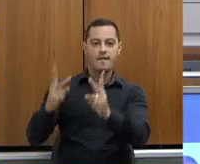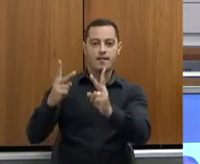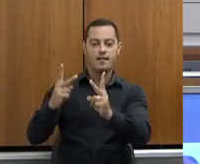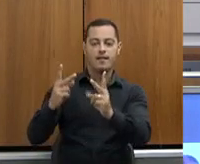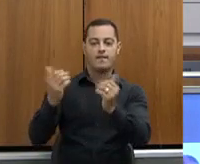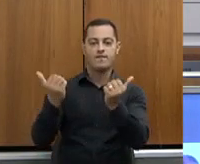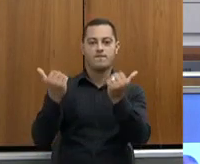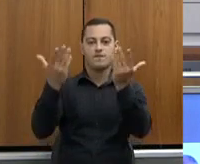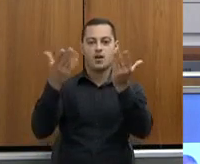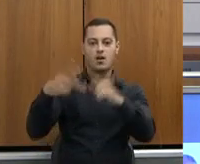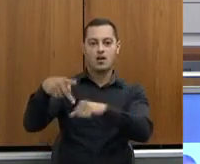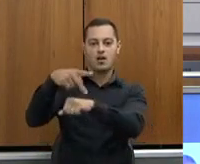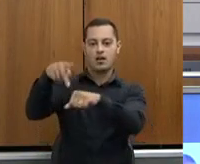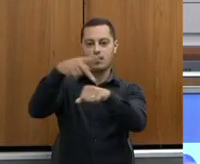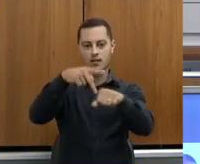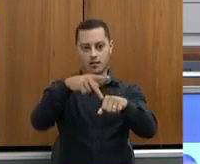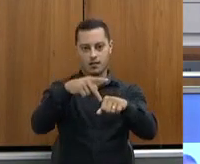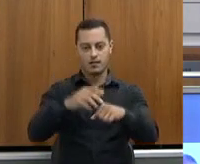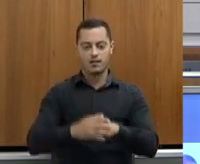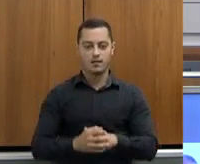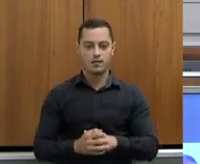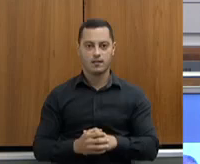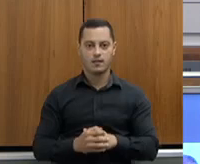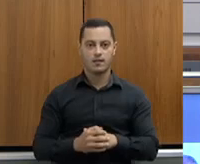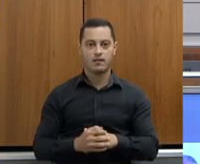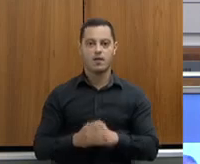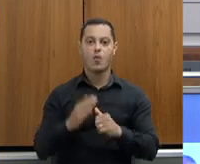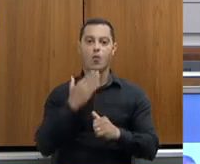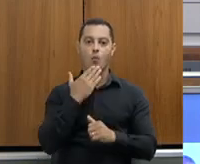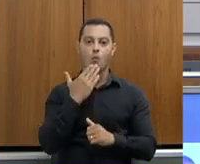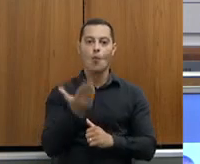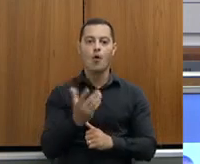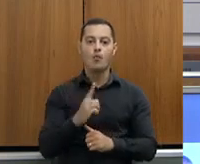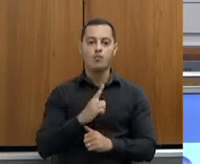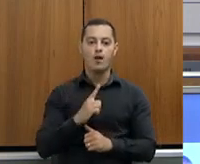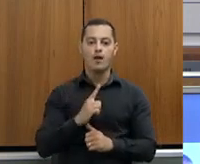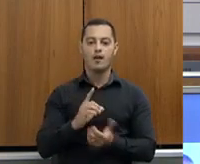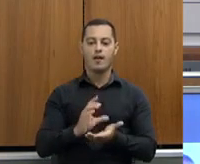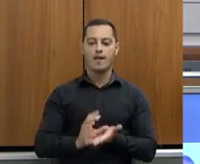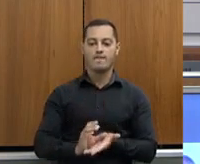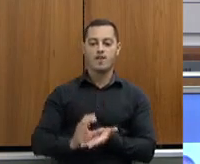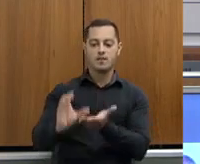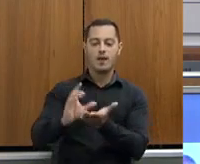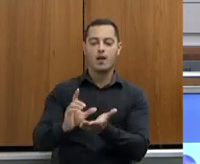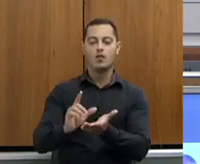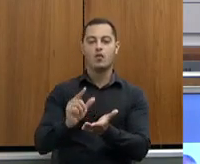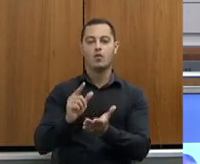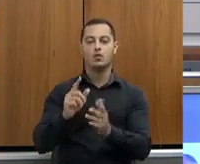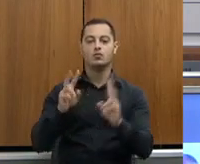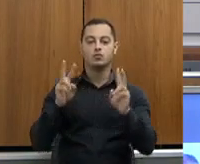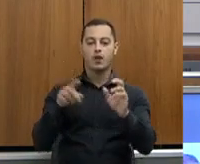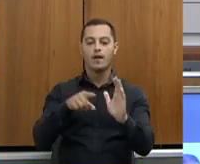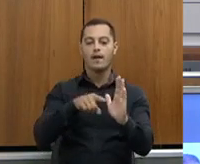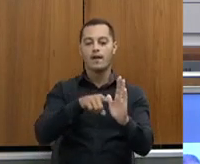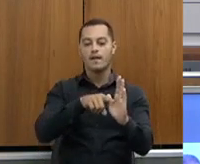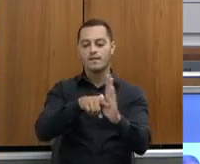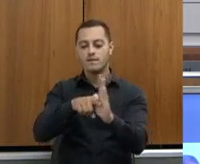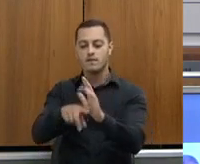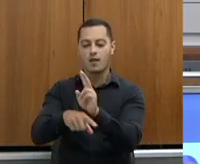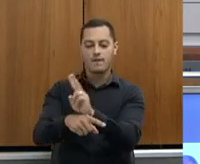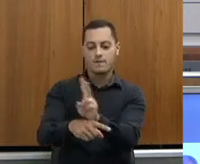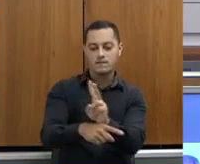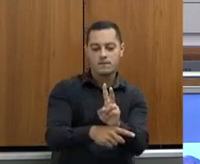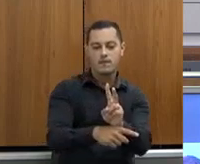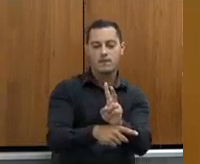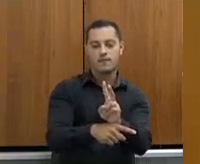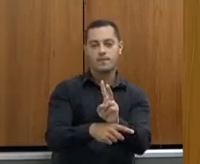investimentos necessários frente a esse novo cenário, especialmente em relação à vigilância e fiscalização da defesa